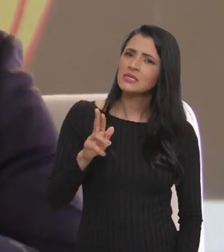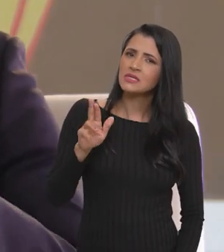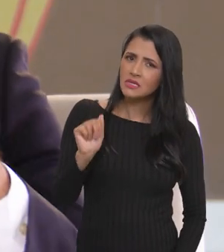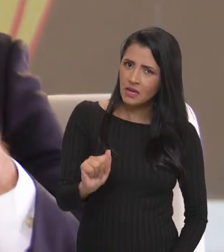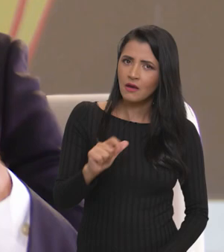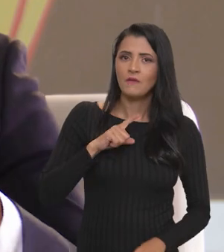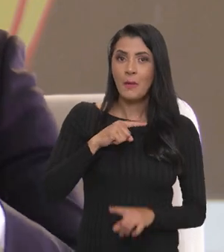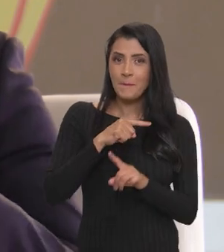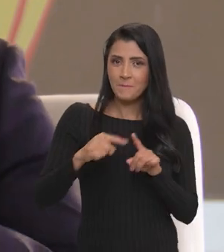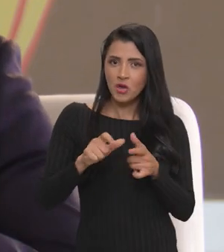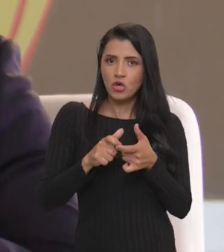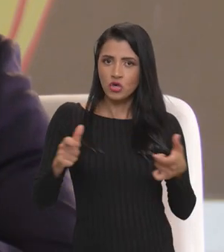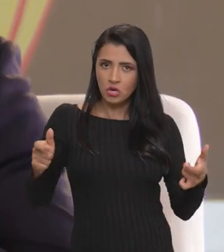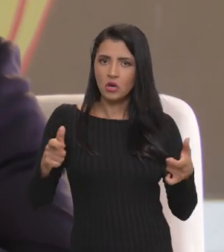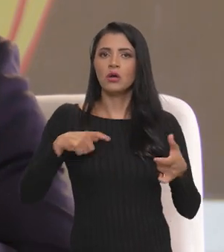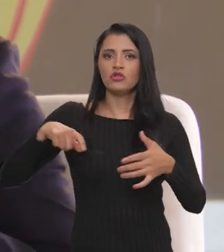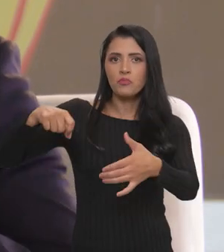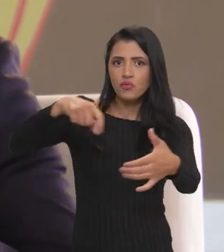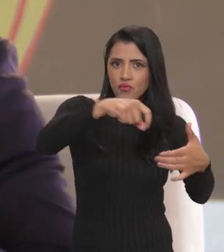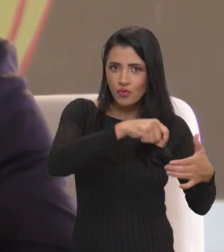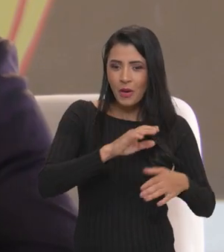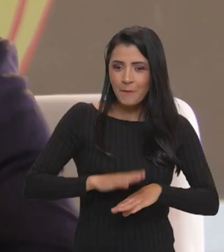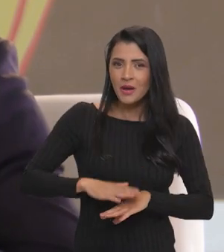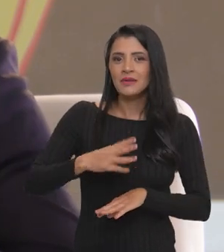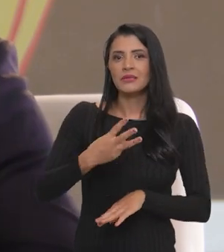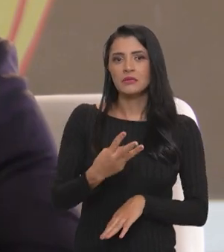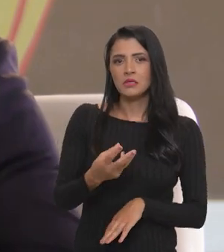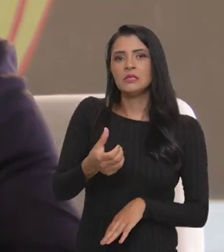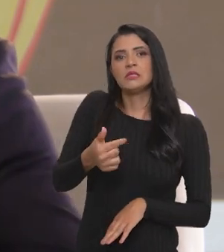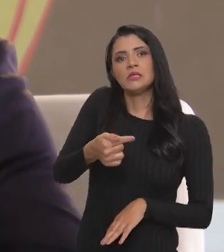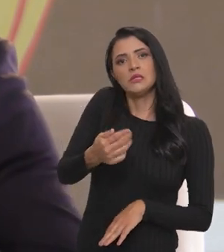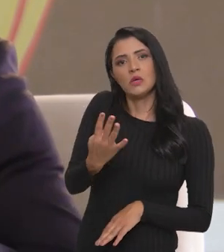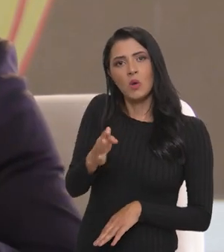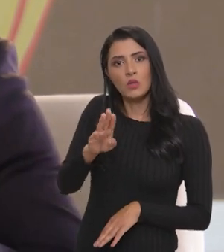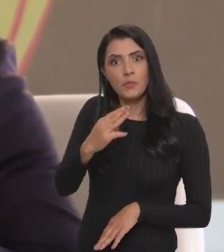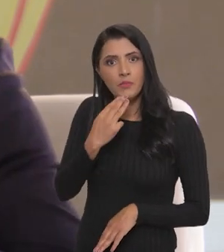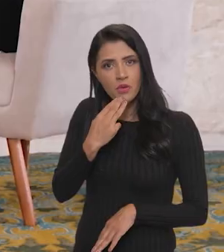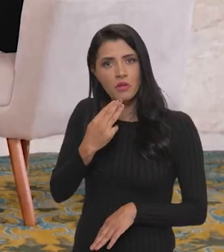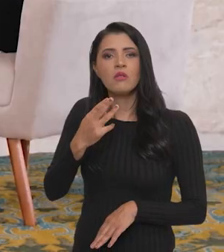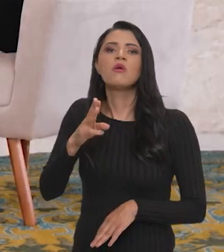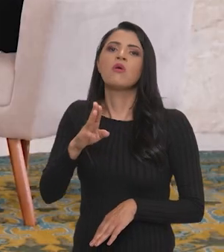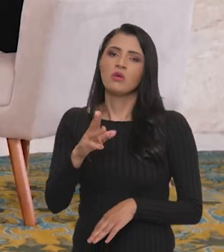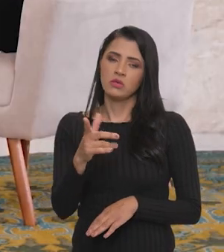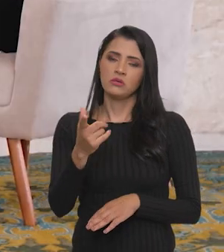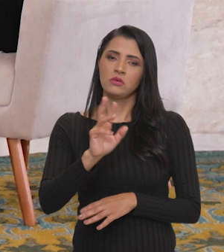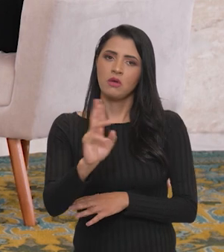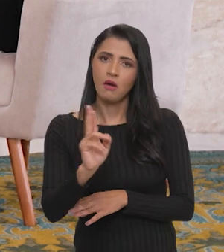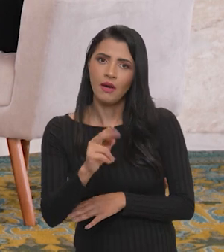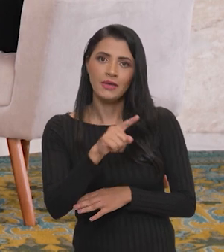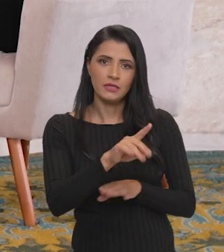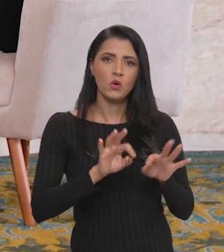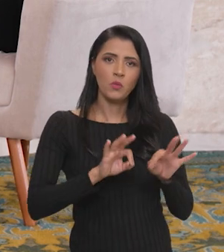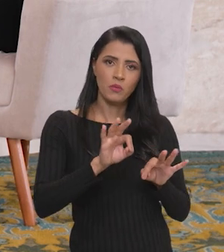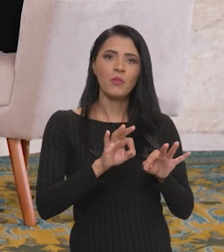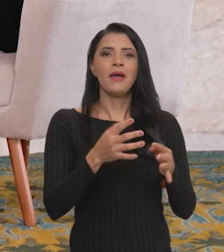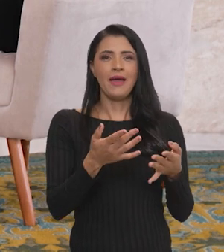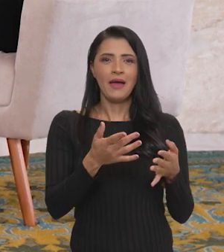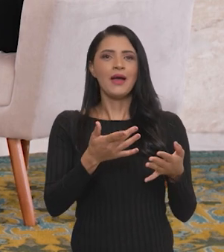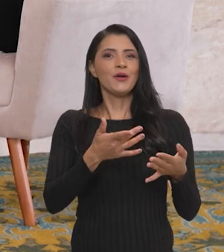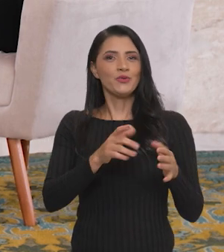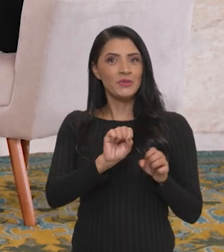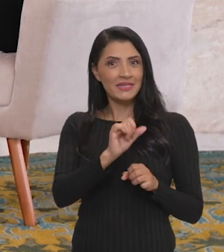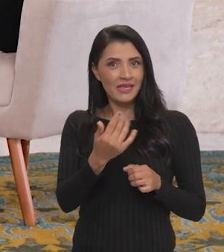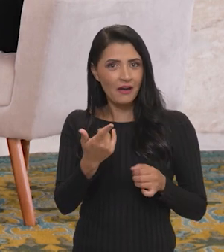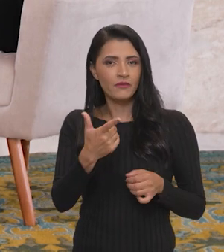para o Médio Grande Produtor, mais de R$ 364 bilhões, e o Plano Safra para Agricultura Familiar,